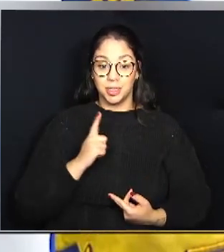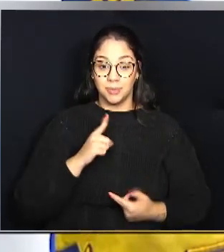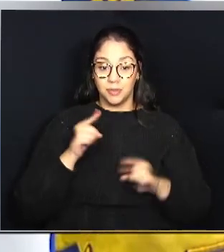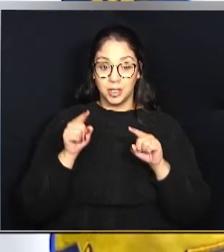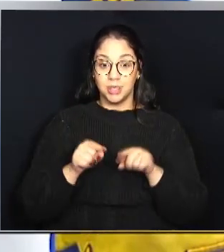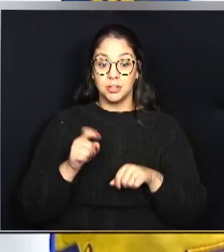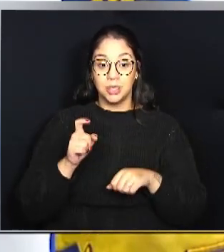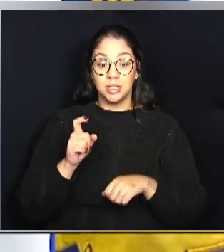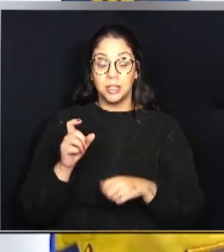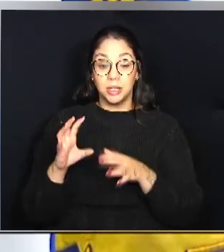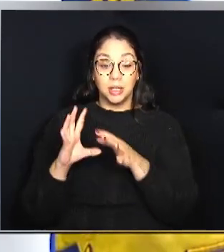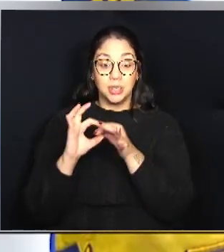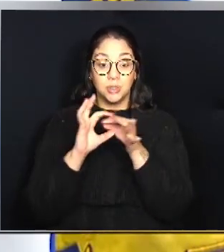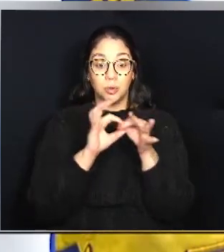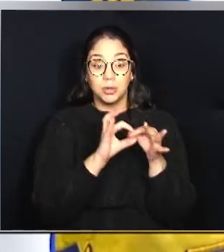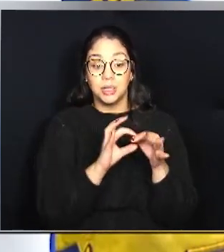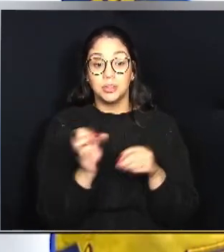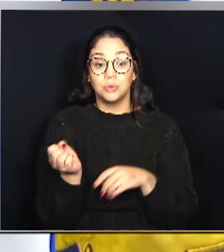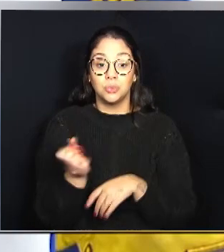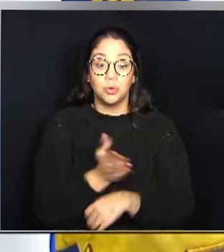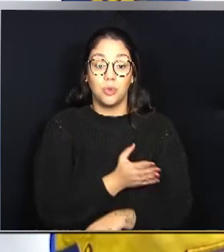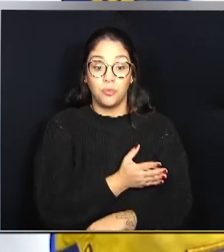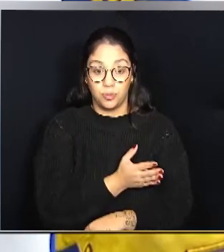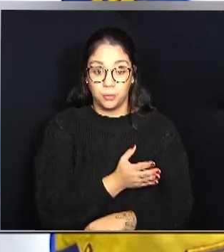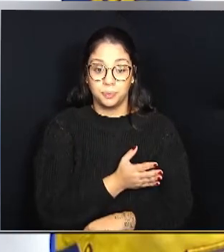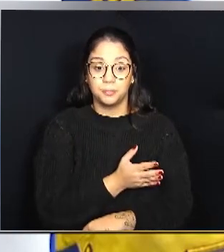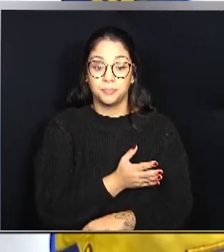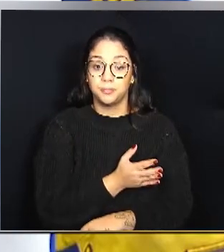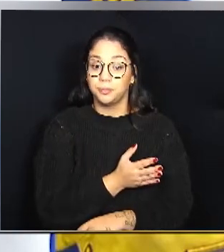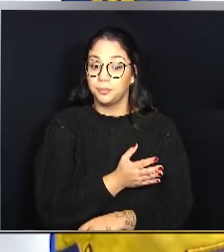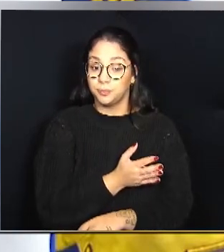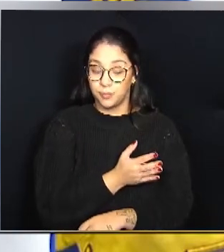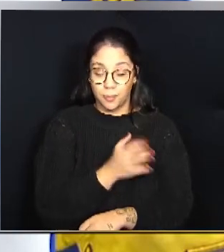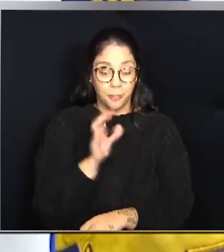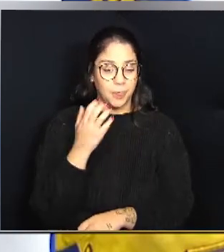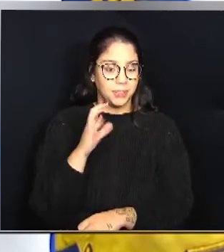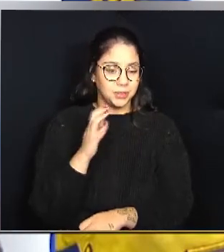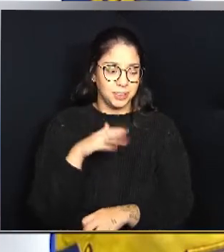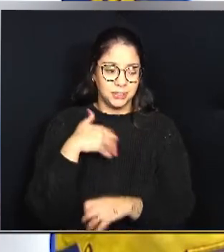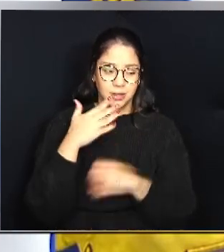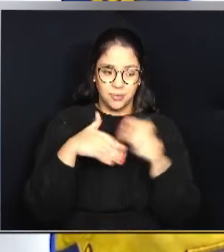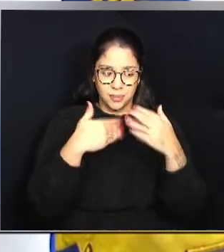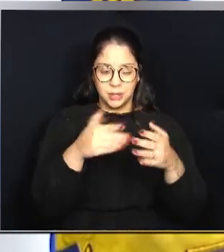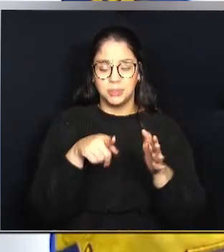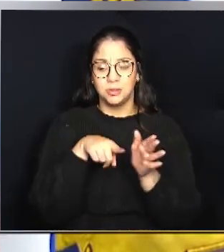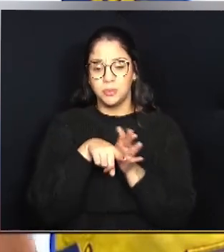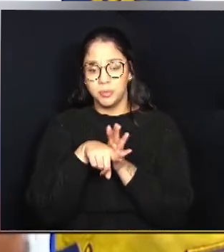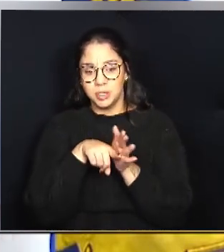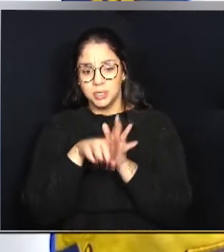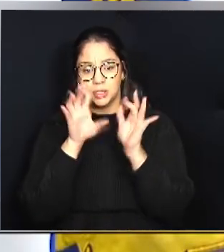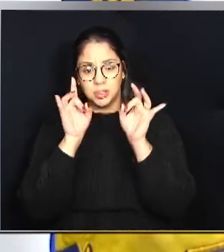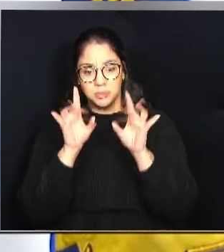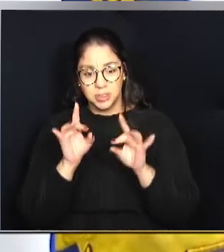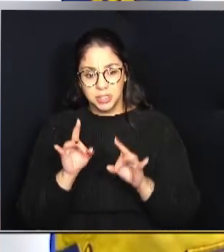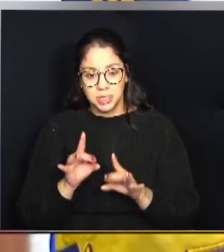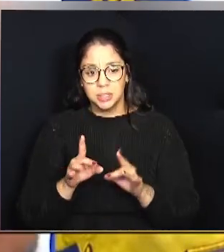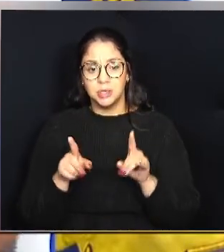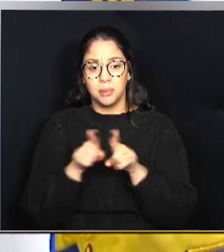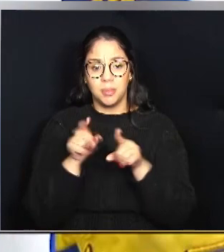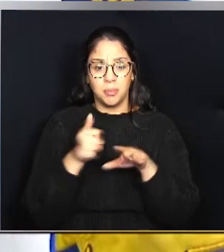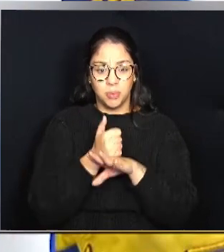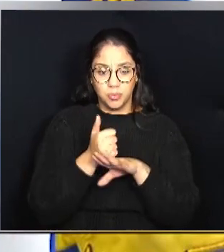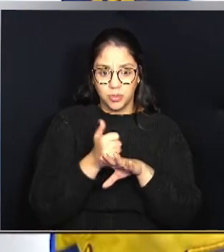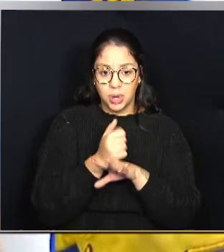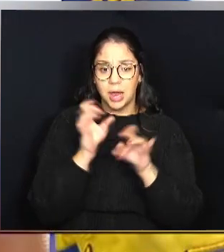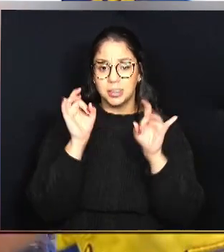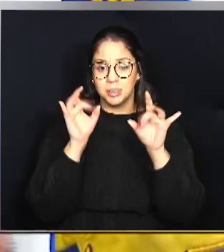sempre trabalhou com isso. E que nesse novo contexto, no avanço da ciência, de pesquisas,